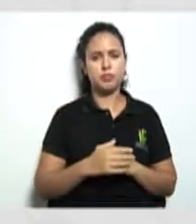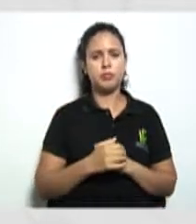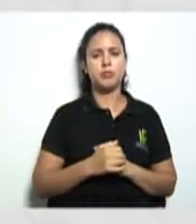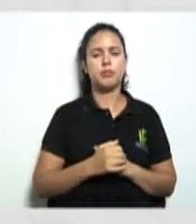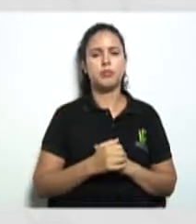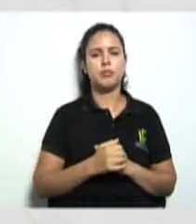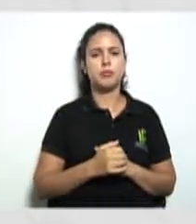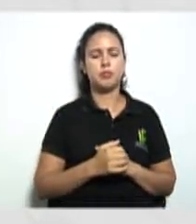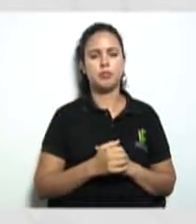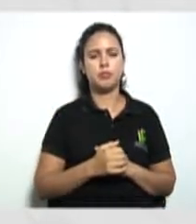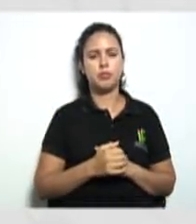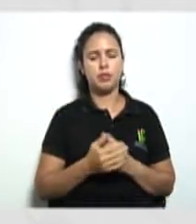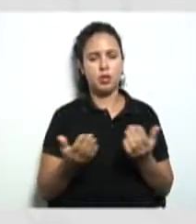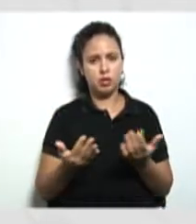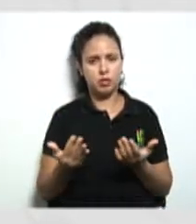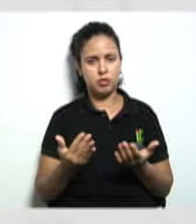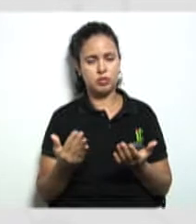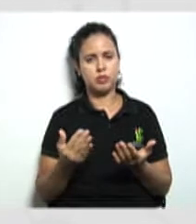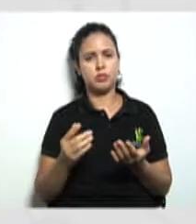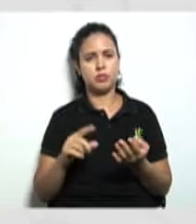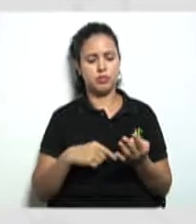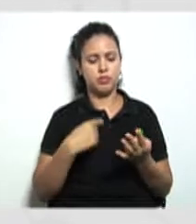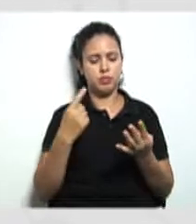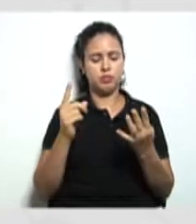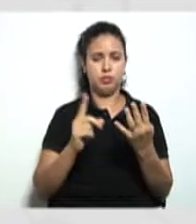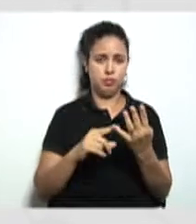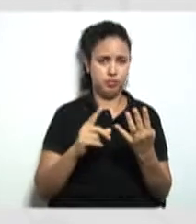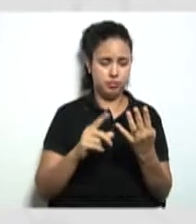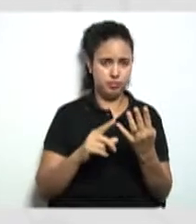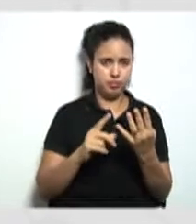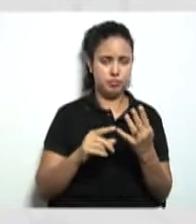Agora, nós vamos passar para o quarto passo.